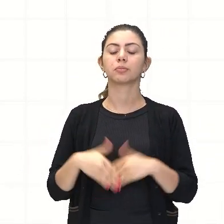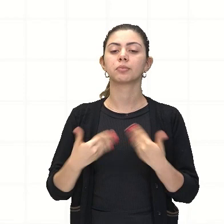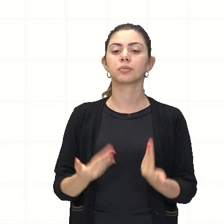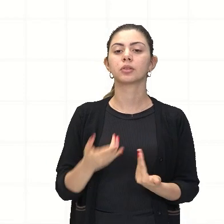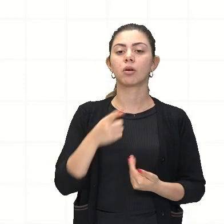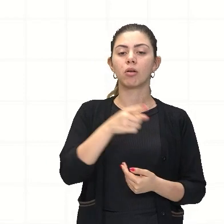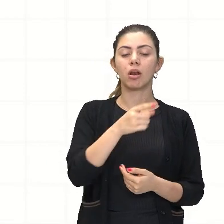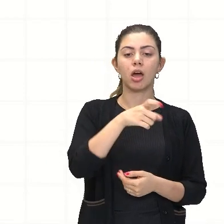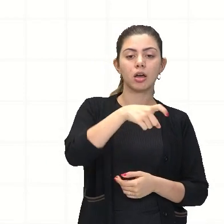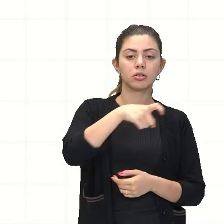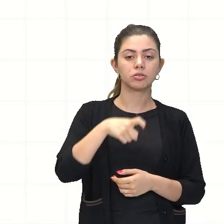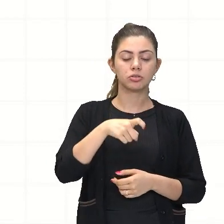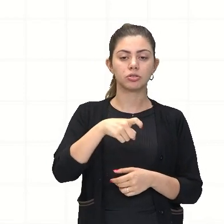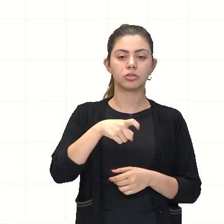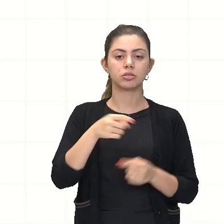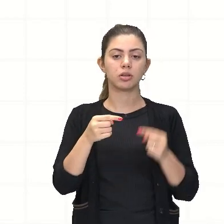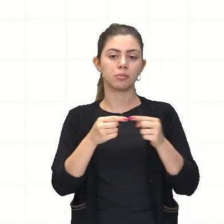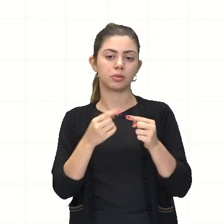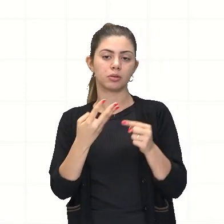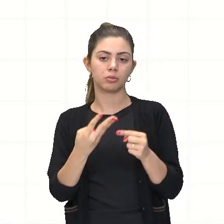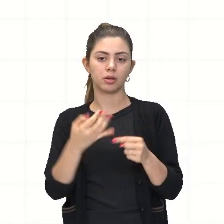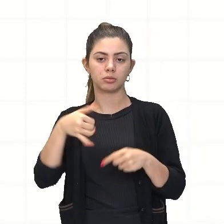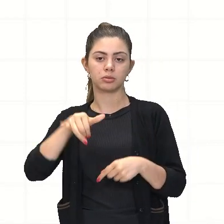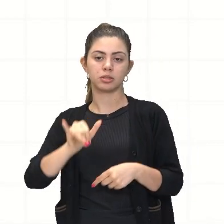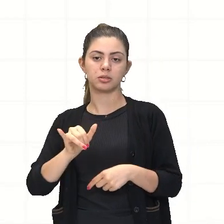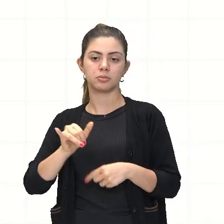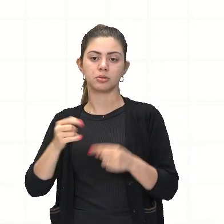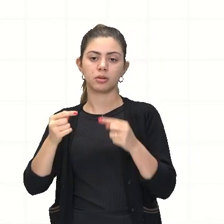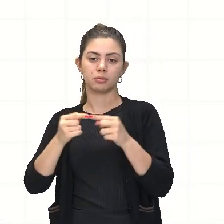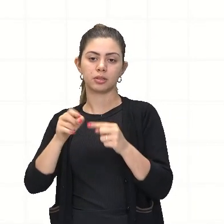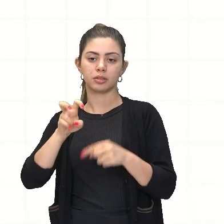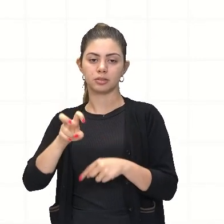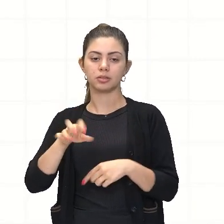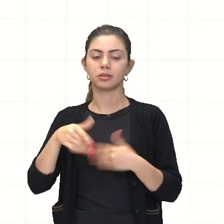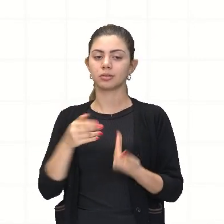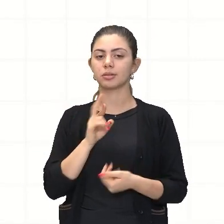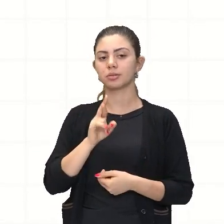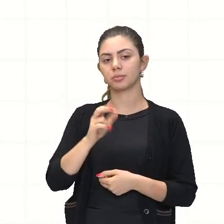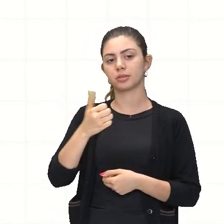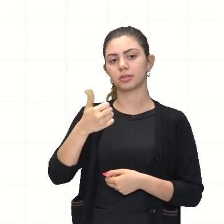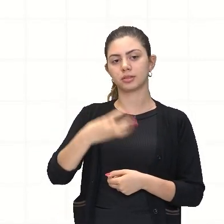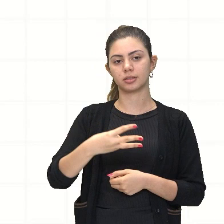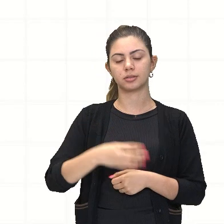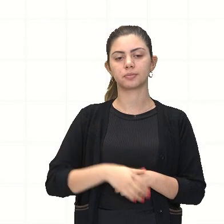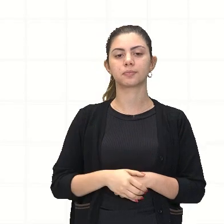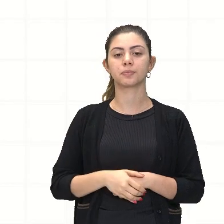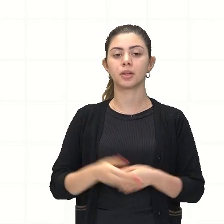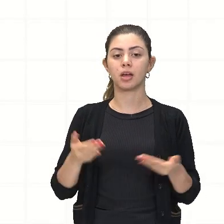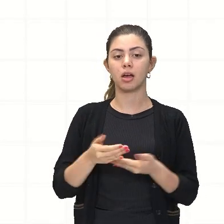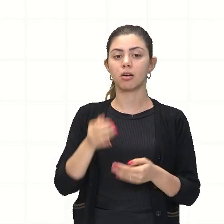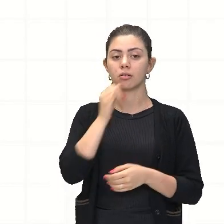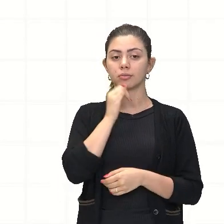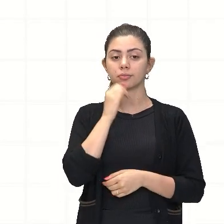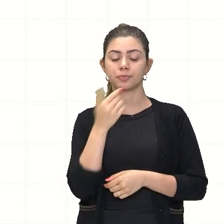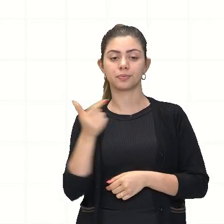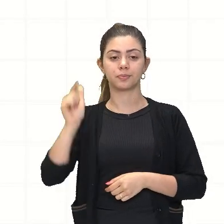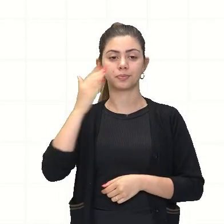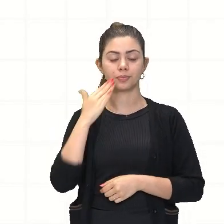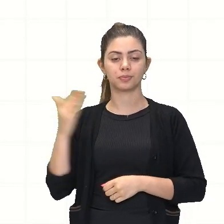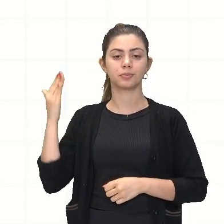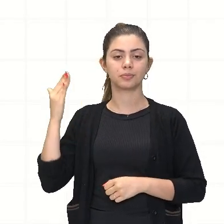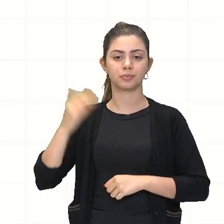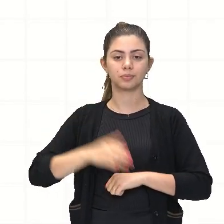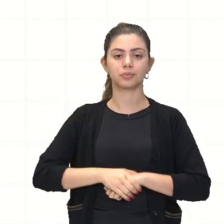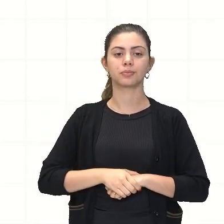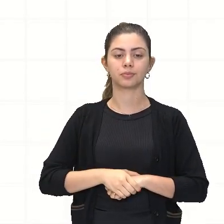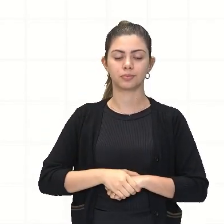é 4 e o y é 5, ela vale 13. Beleza? Vamos ver agora o seguinte, ó.